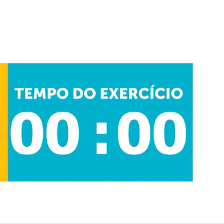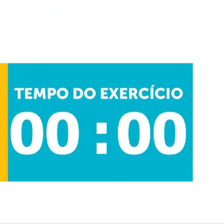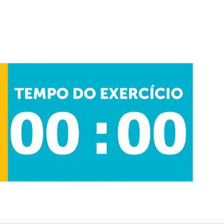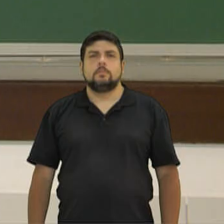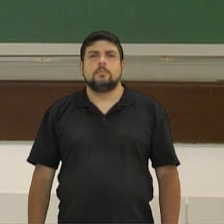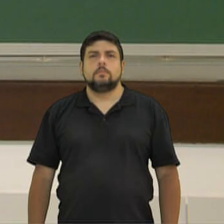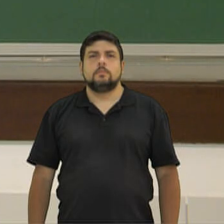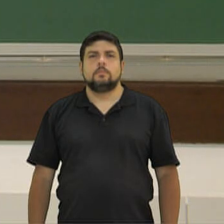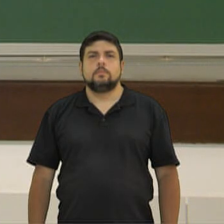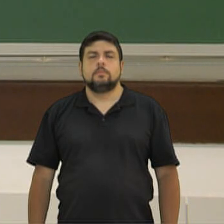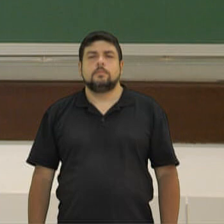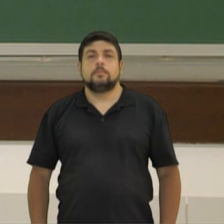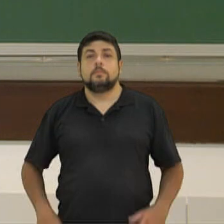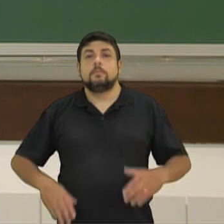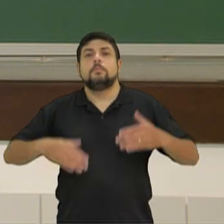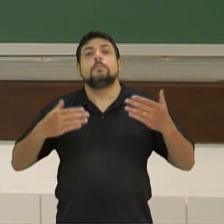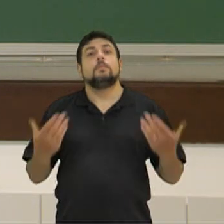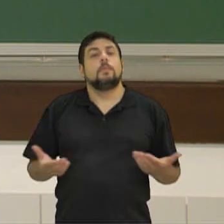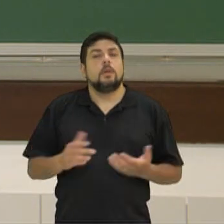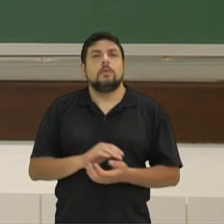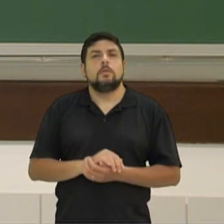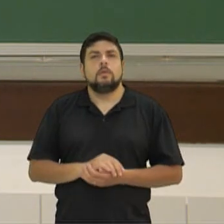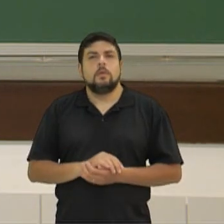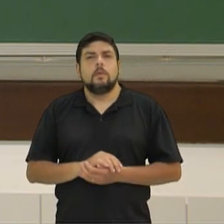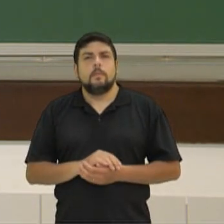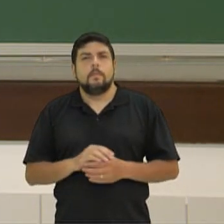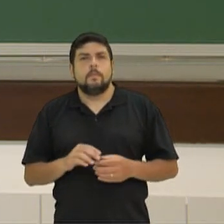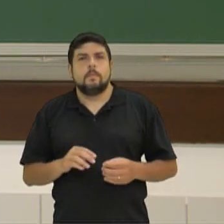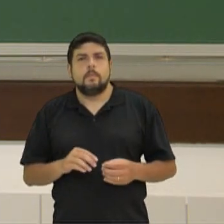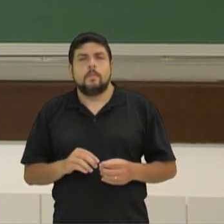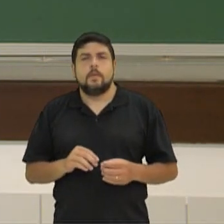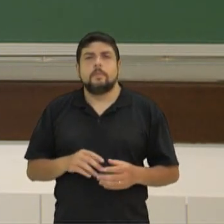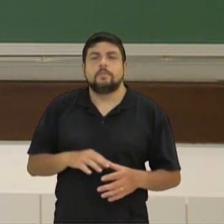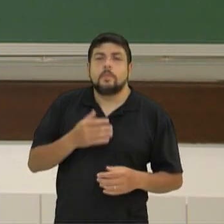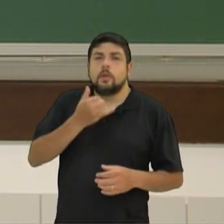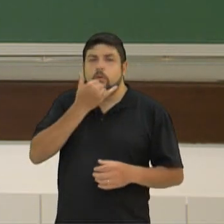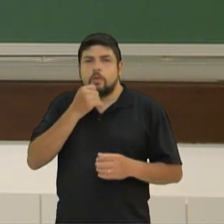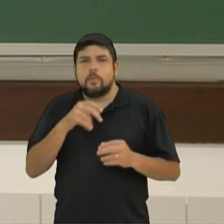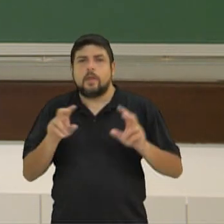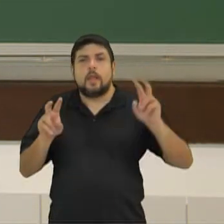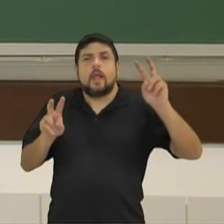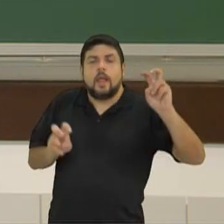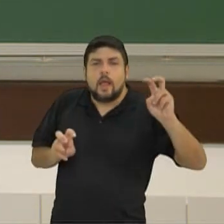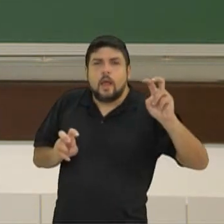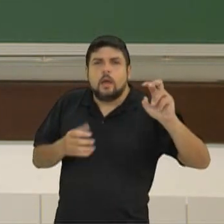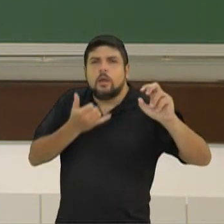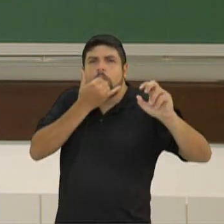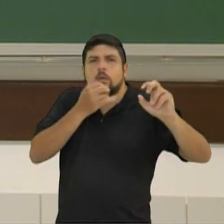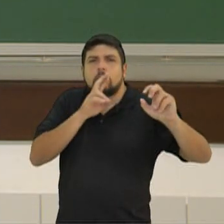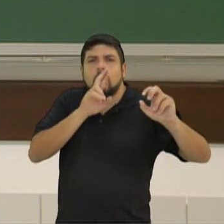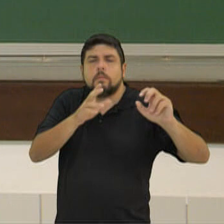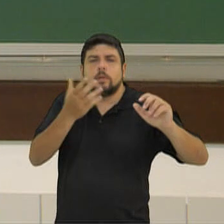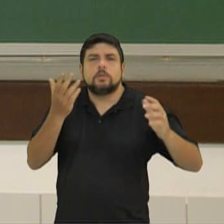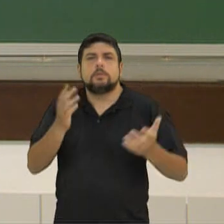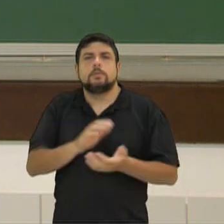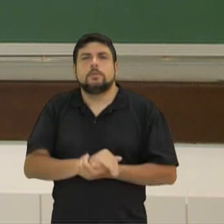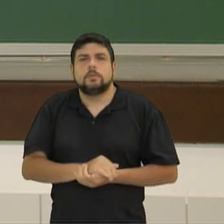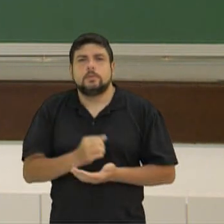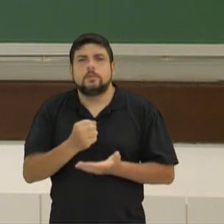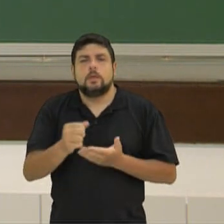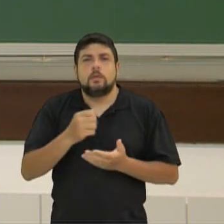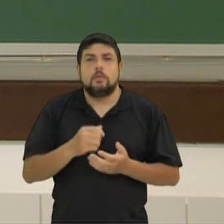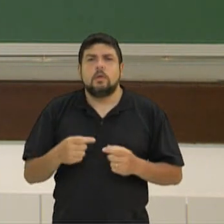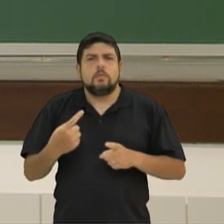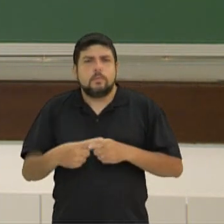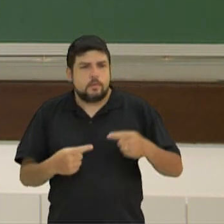E então, pelo que essas aspas podem... Aliás, desculpa, acabei dando a resposta. Pelo que os